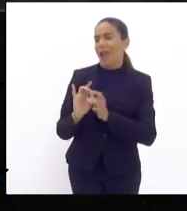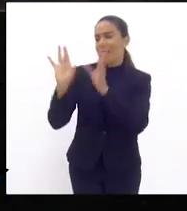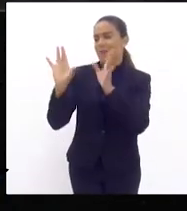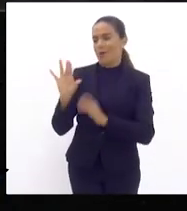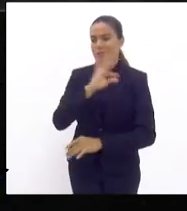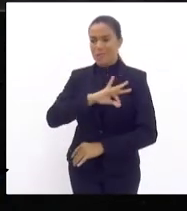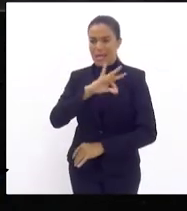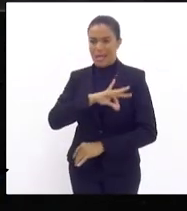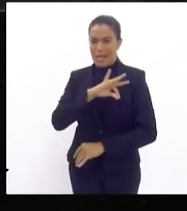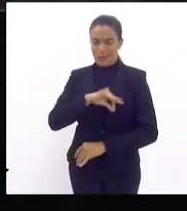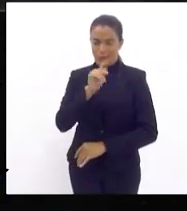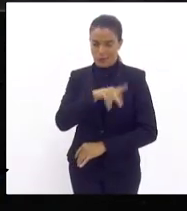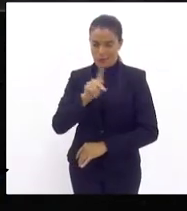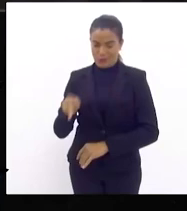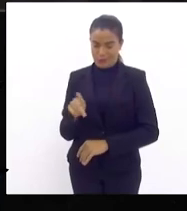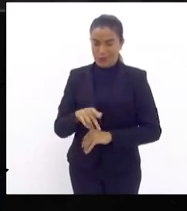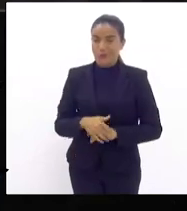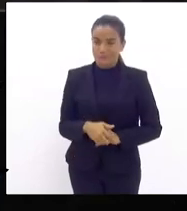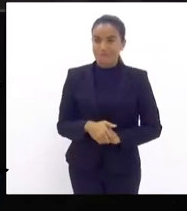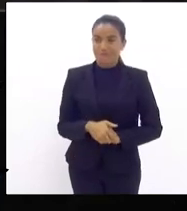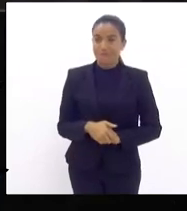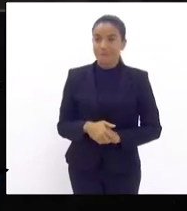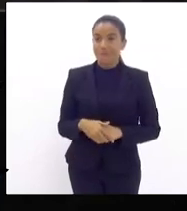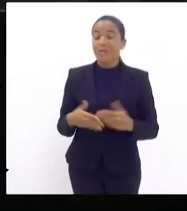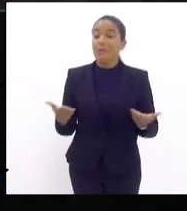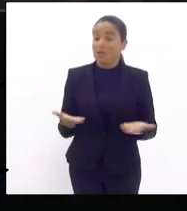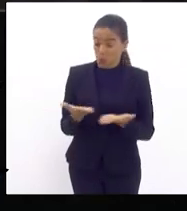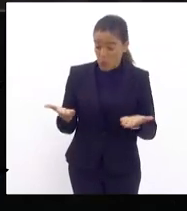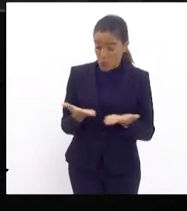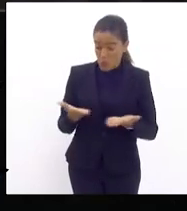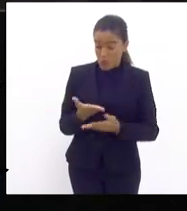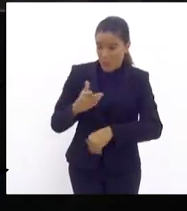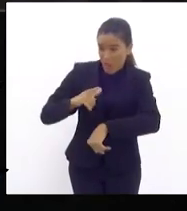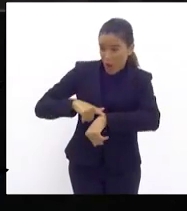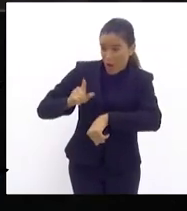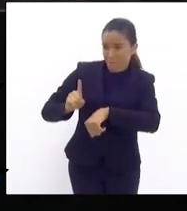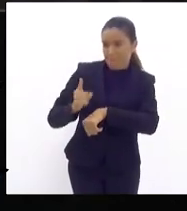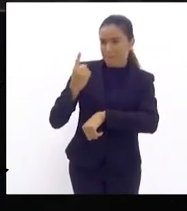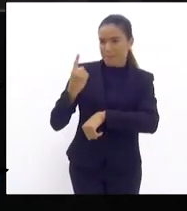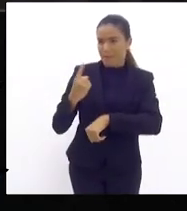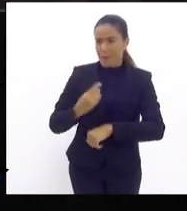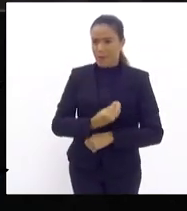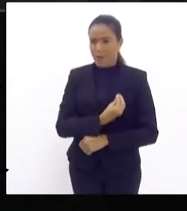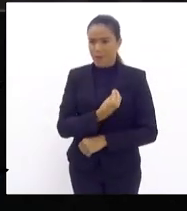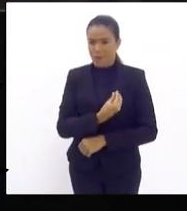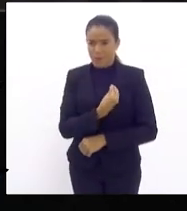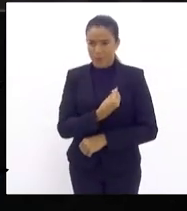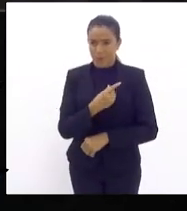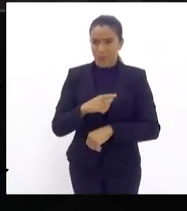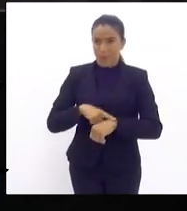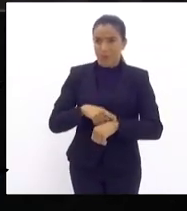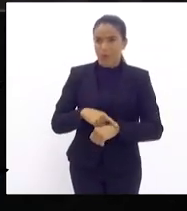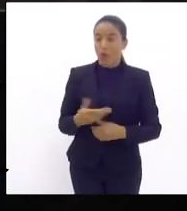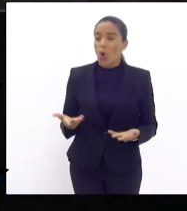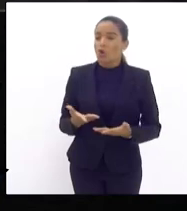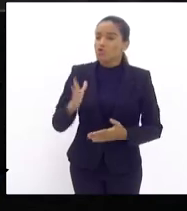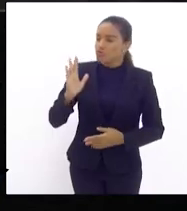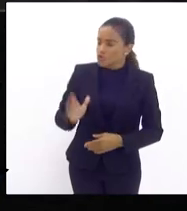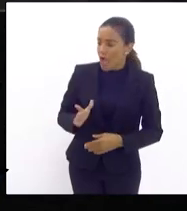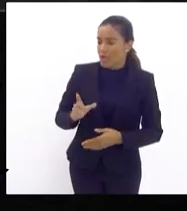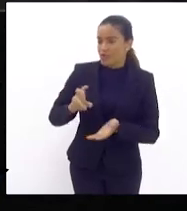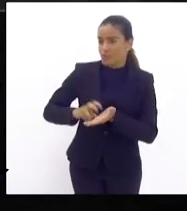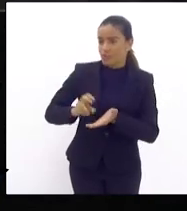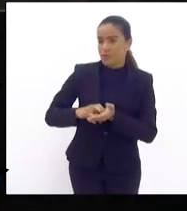faz mas o que me traz aqui hoje nesse primeiro momento expediente inicial é para dizer que hoje foi a segunda reunião